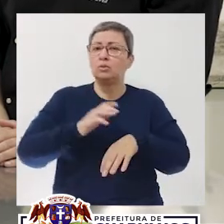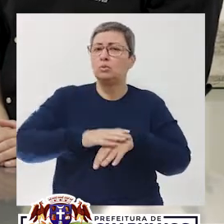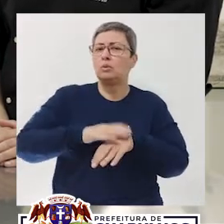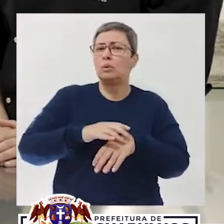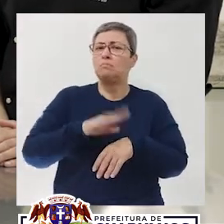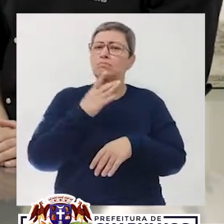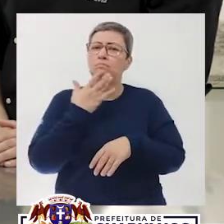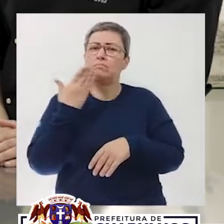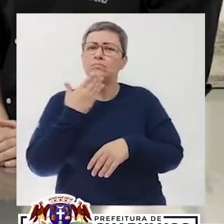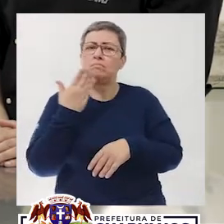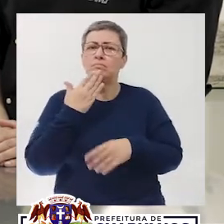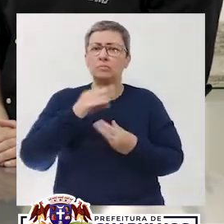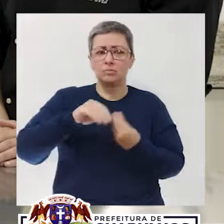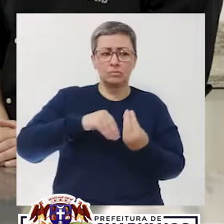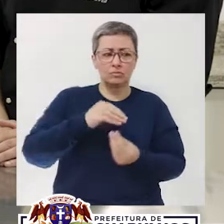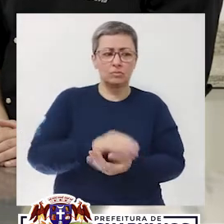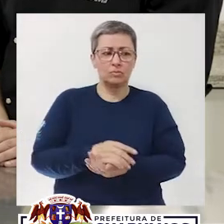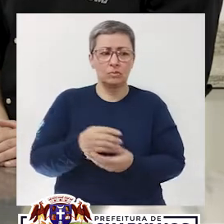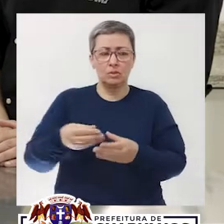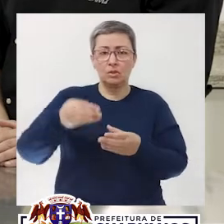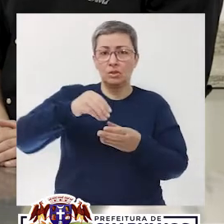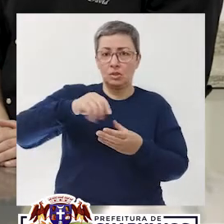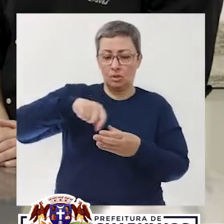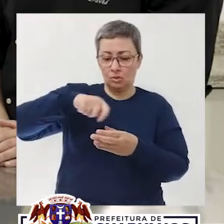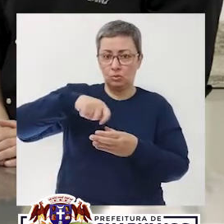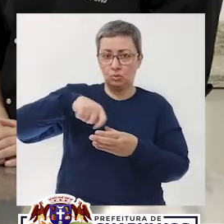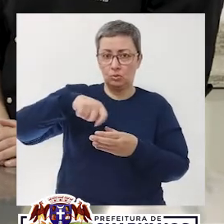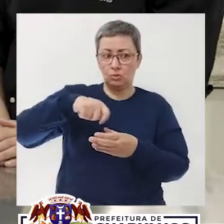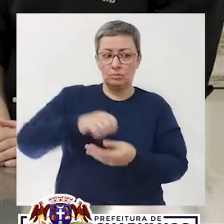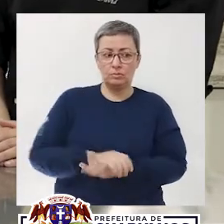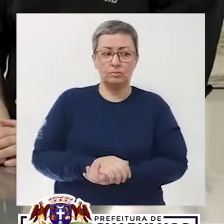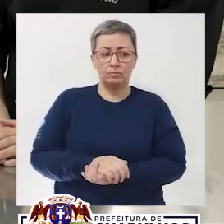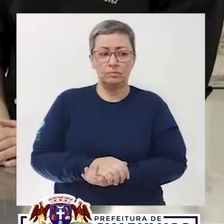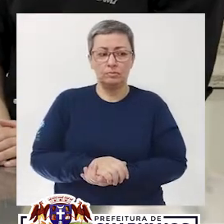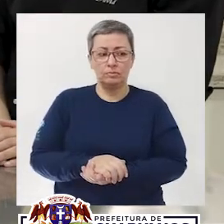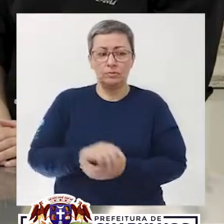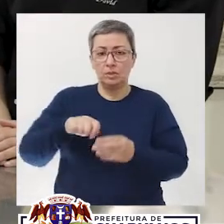O jeito mais fácil para a gente misturar ela é assim, Acrescente um pouquinho de creme aqui.